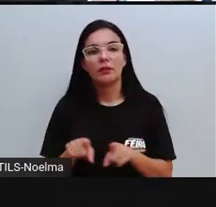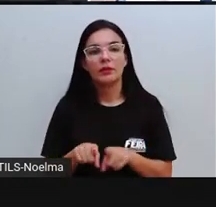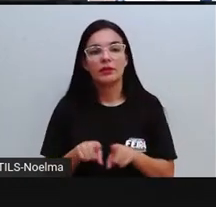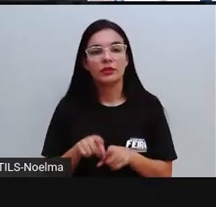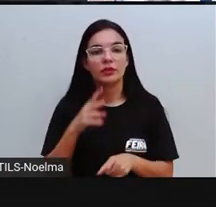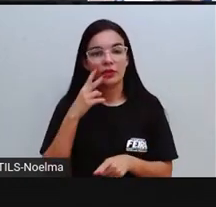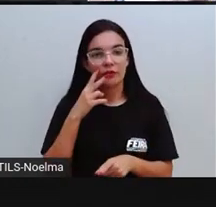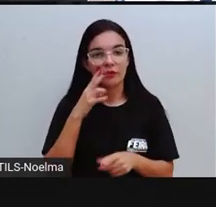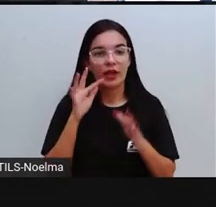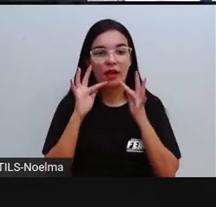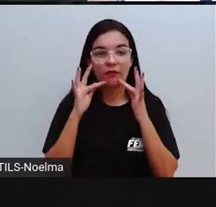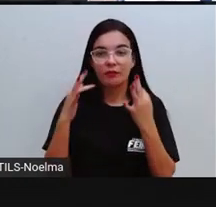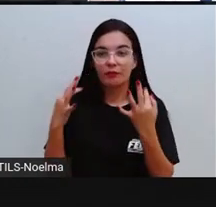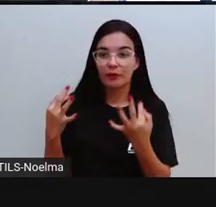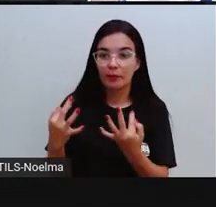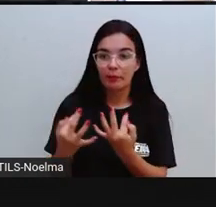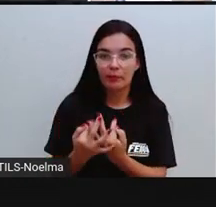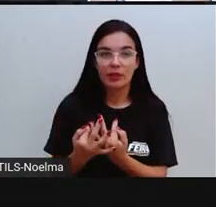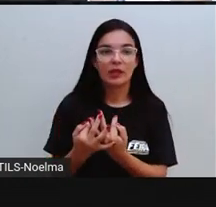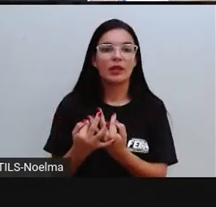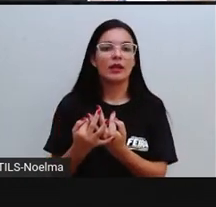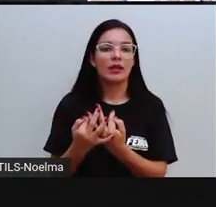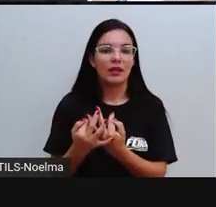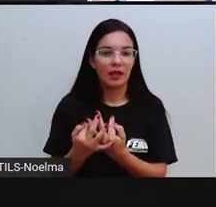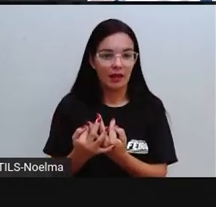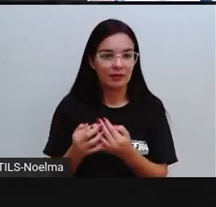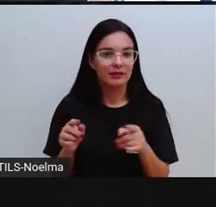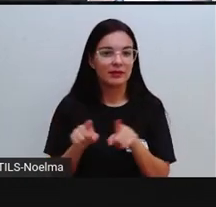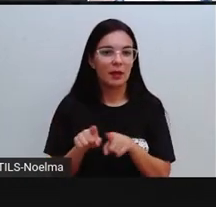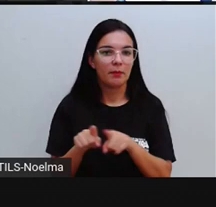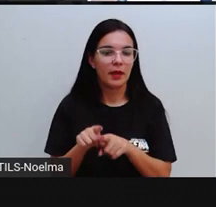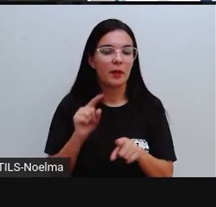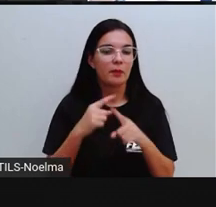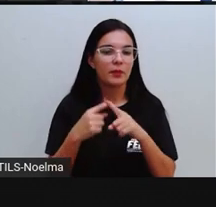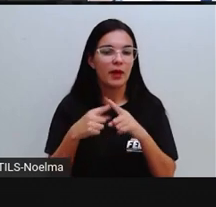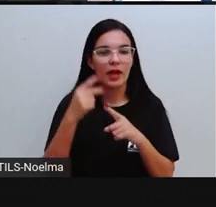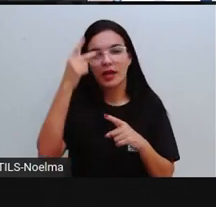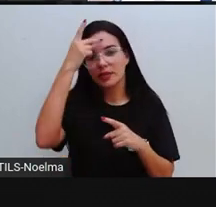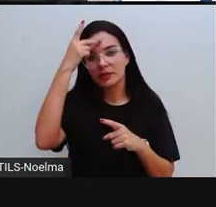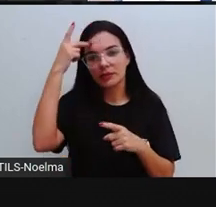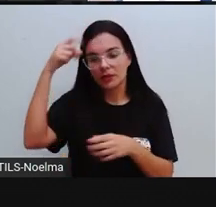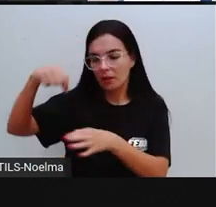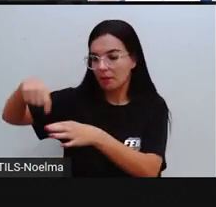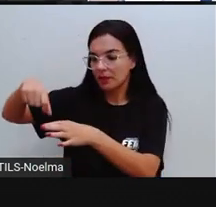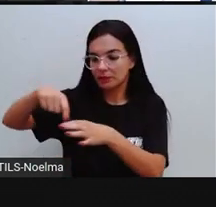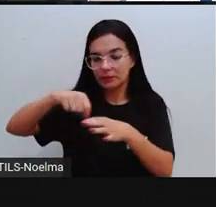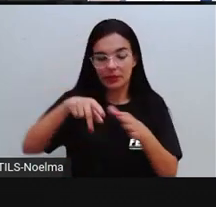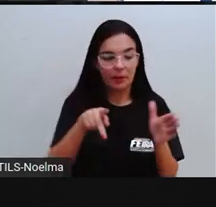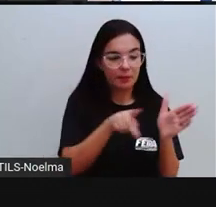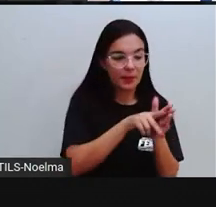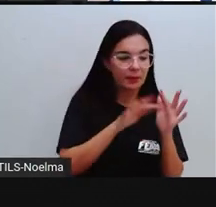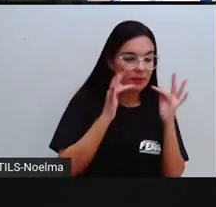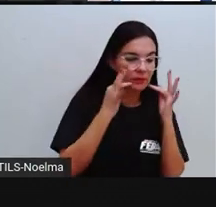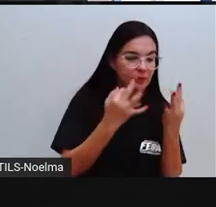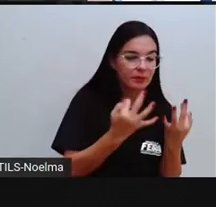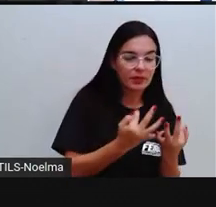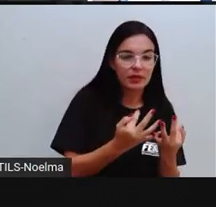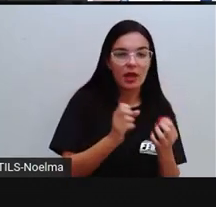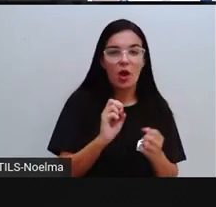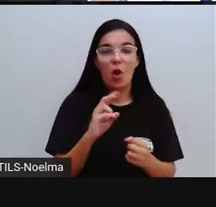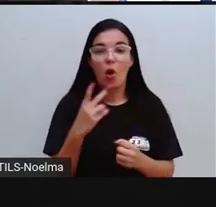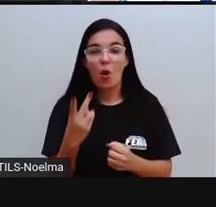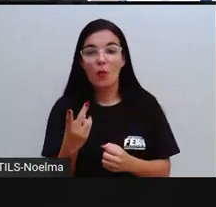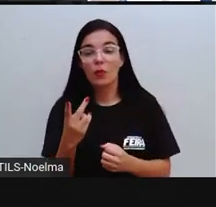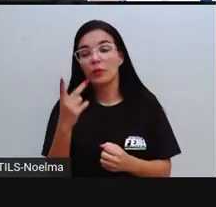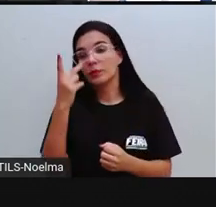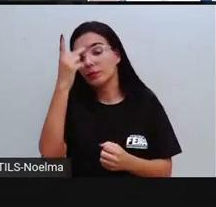agricultura familiar, lembra que são as pessoas que plantam para a própria família, ou o pequeno